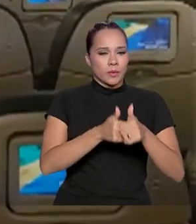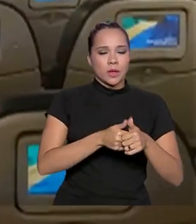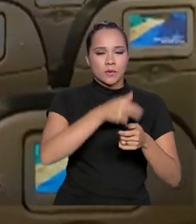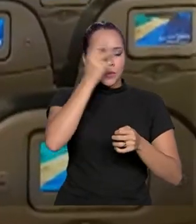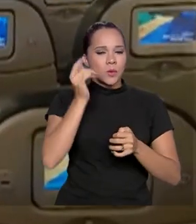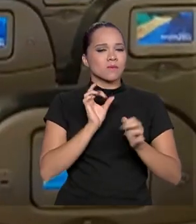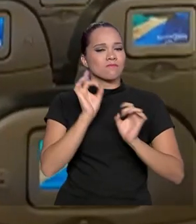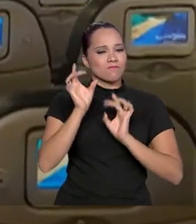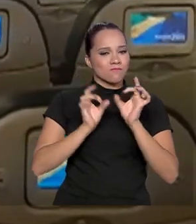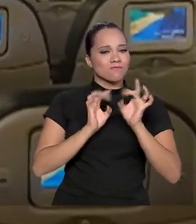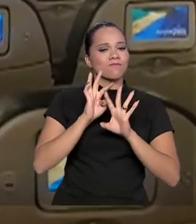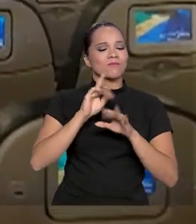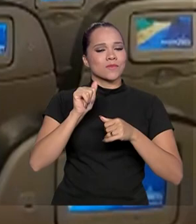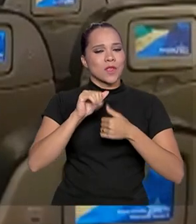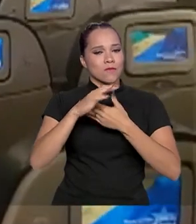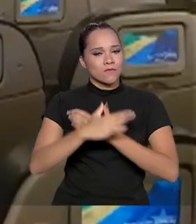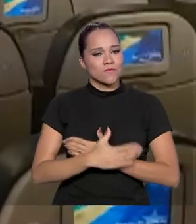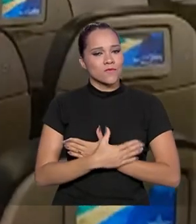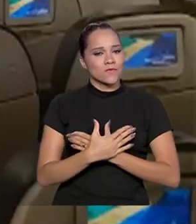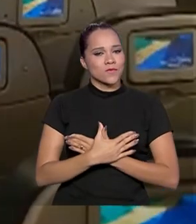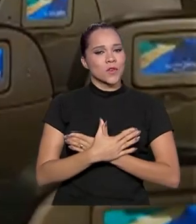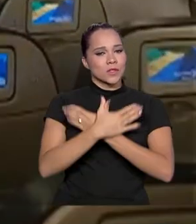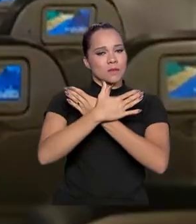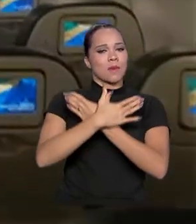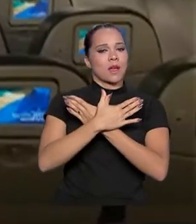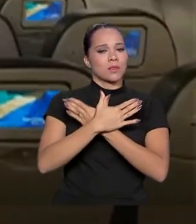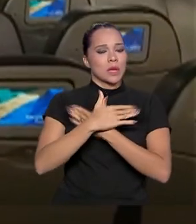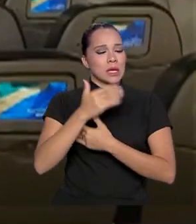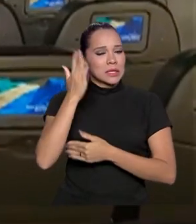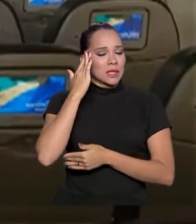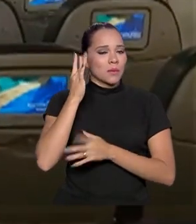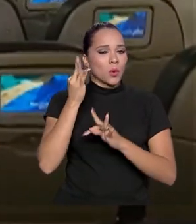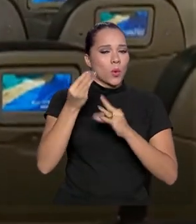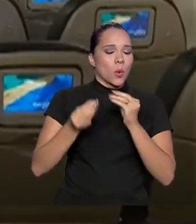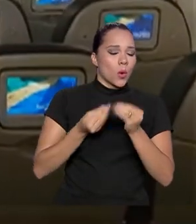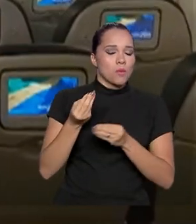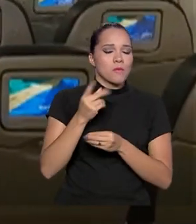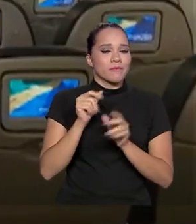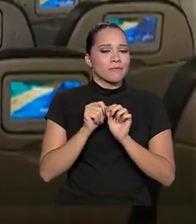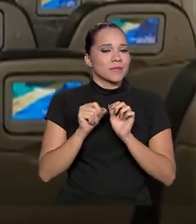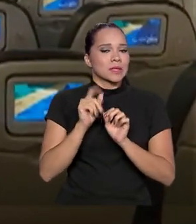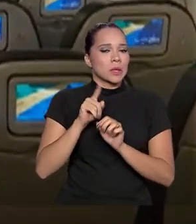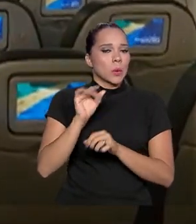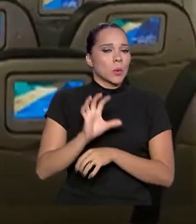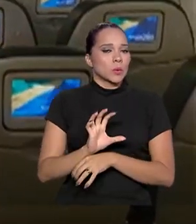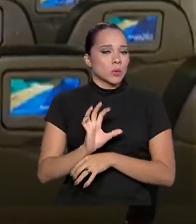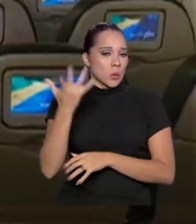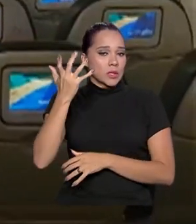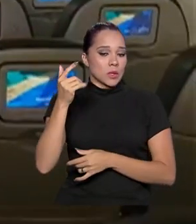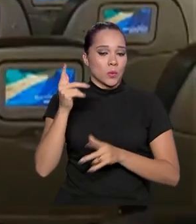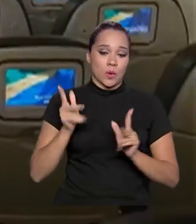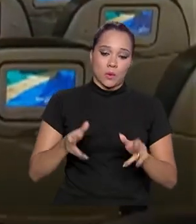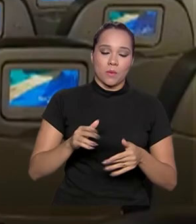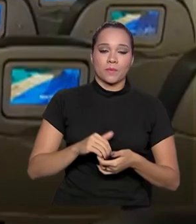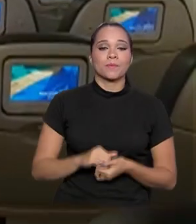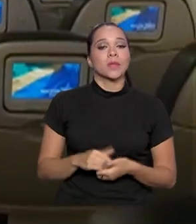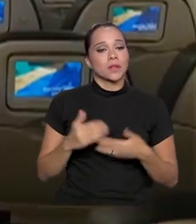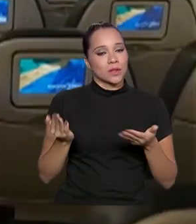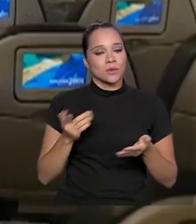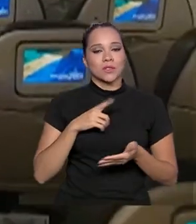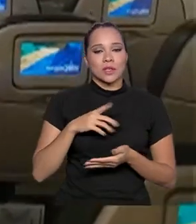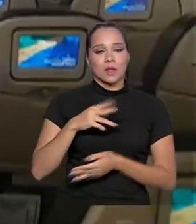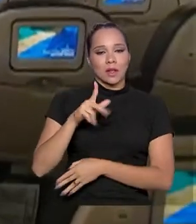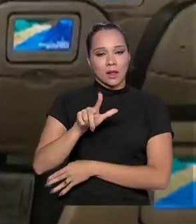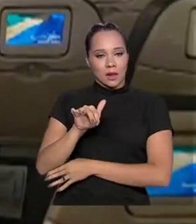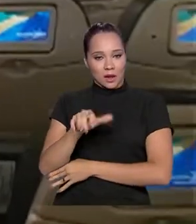das Forças nesse tipo de situação, certo? Então já estamos em